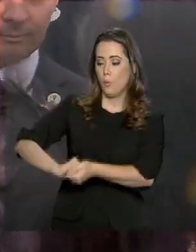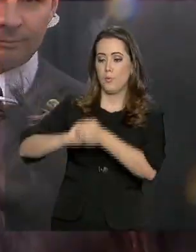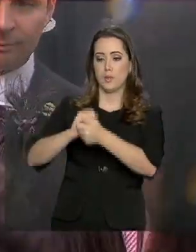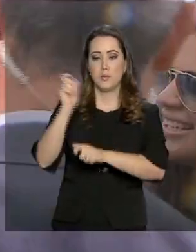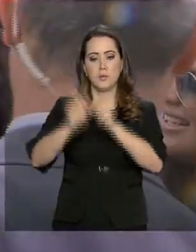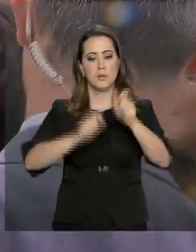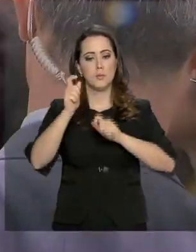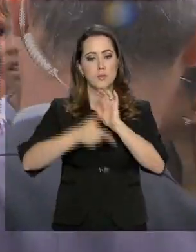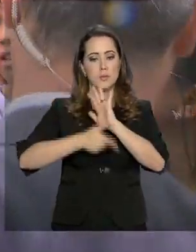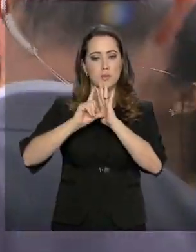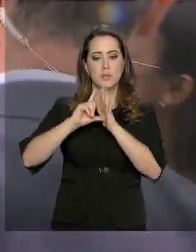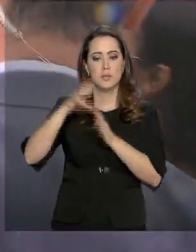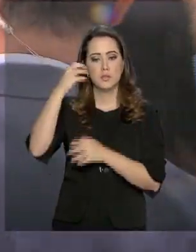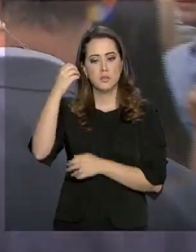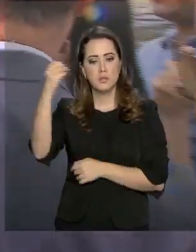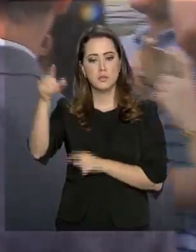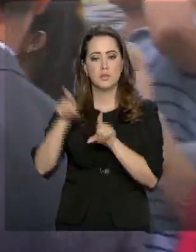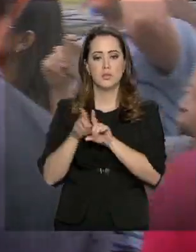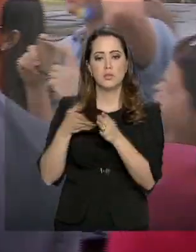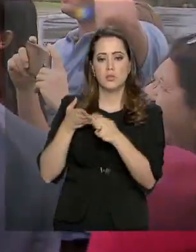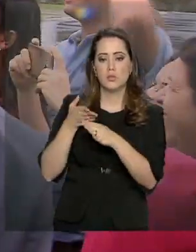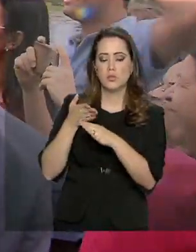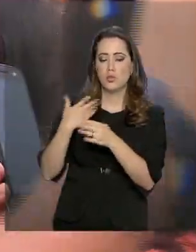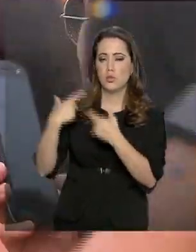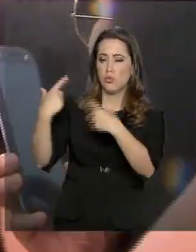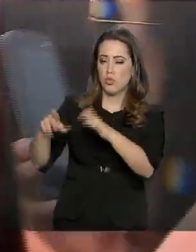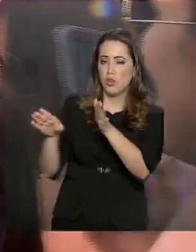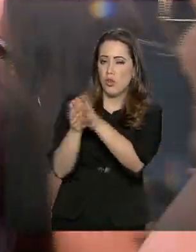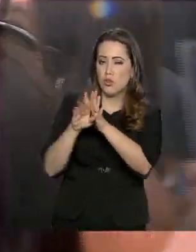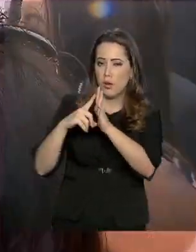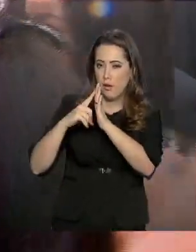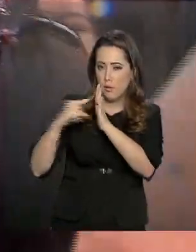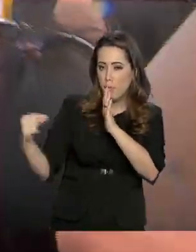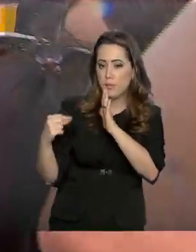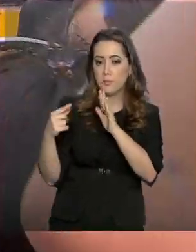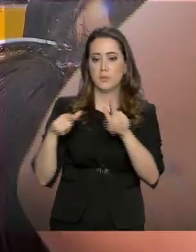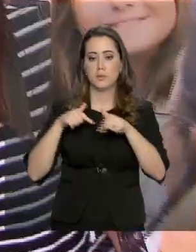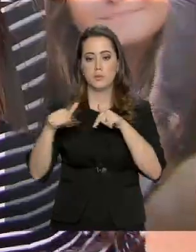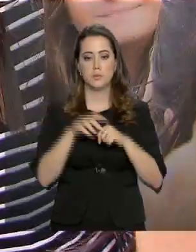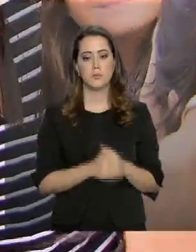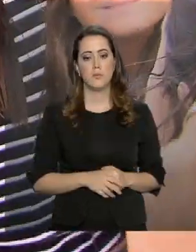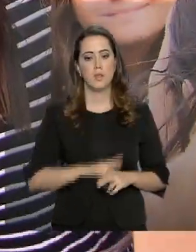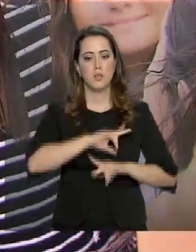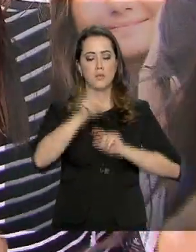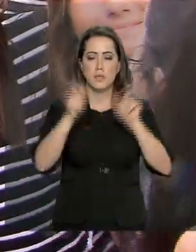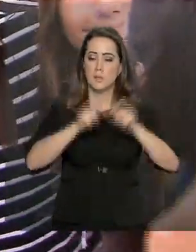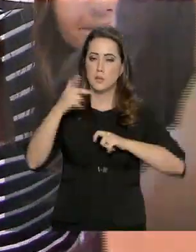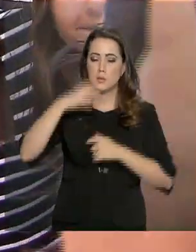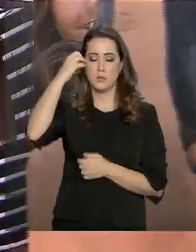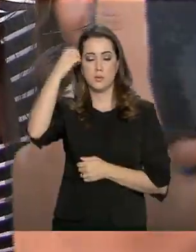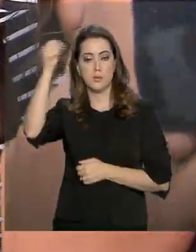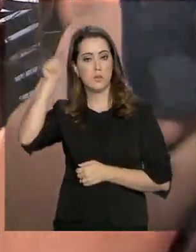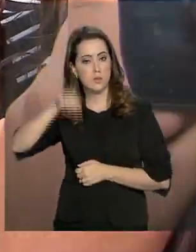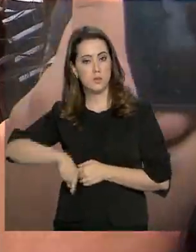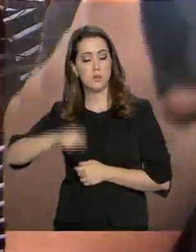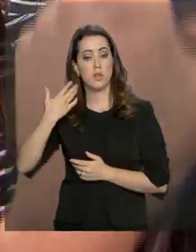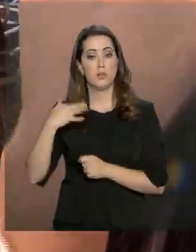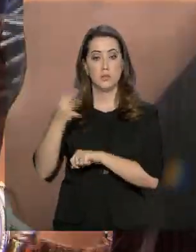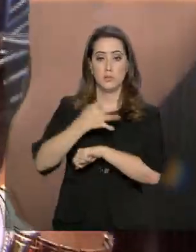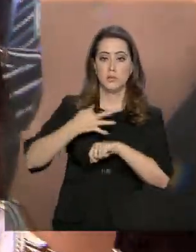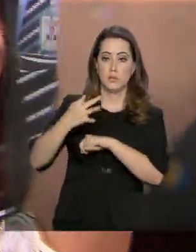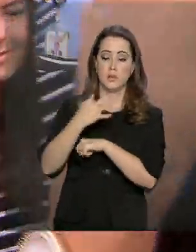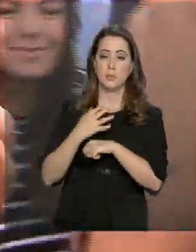público antes de seguir para o Palácio do Planalto. E por falar em turistas, muita gente aproveitou para viajar nesse feriadão de